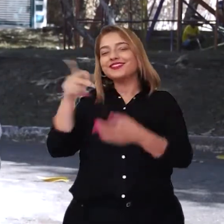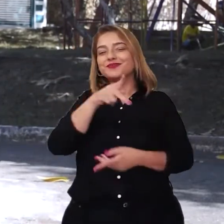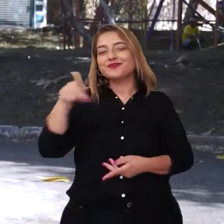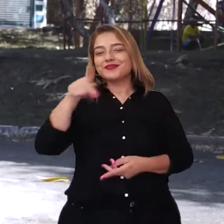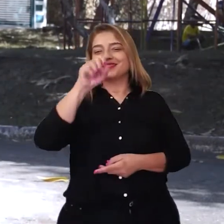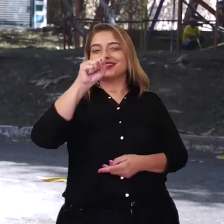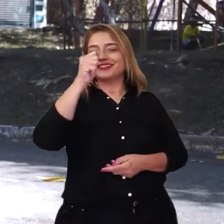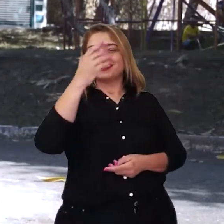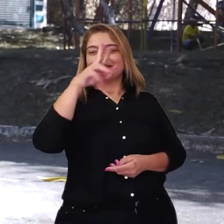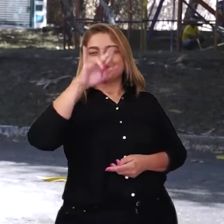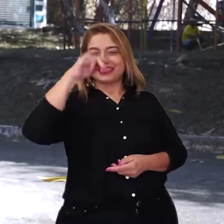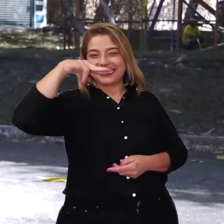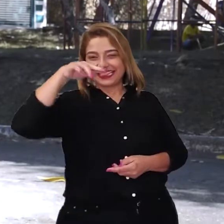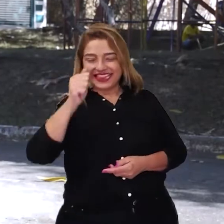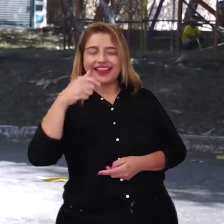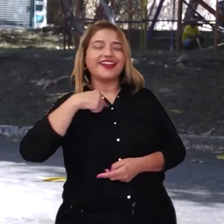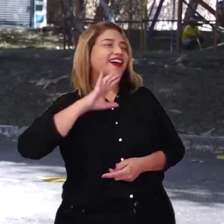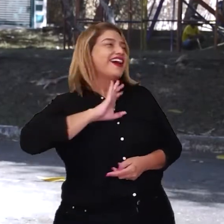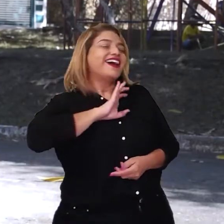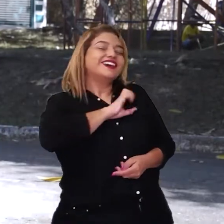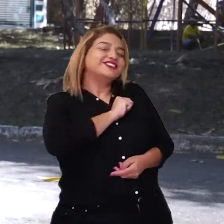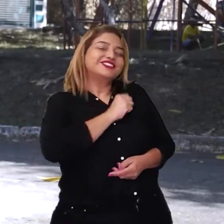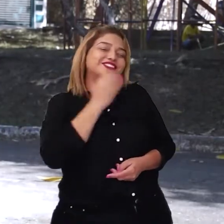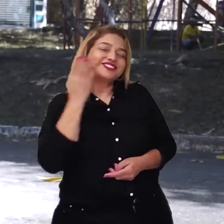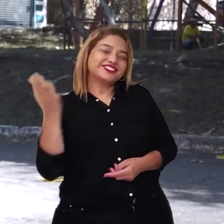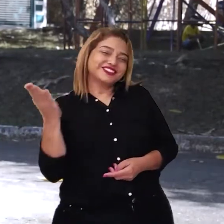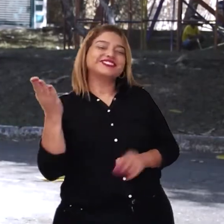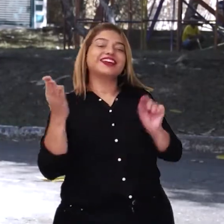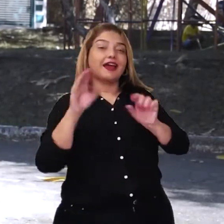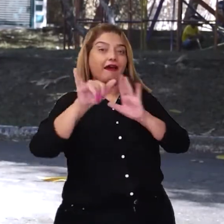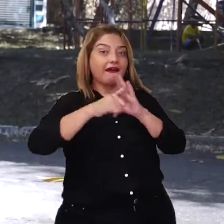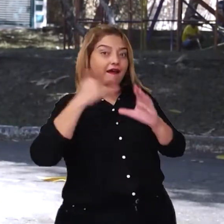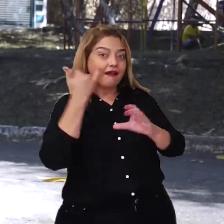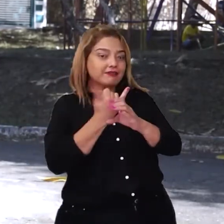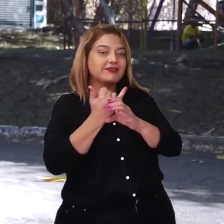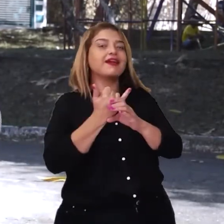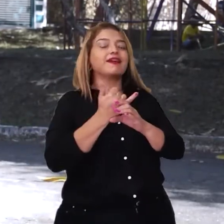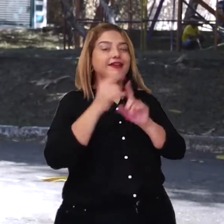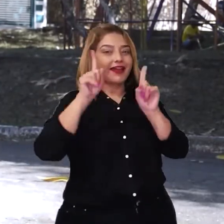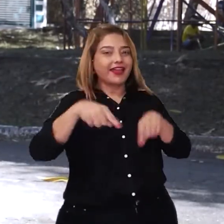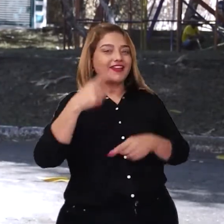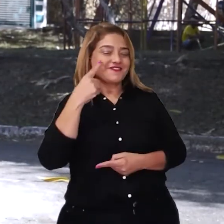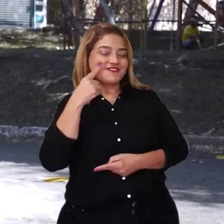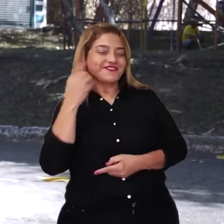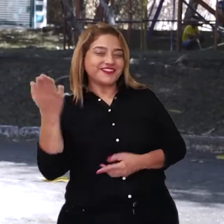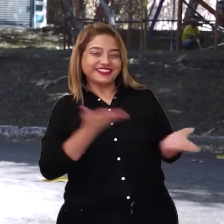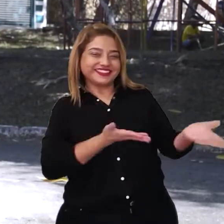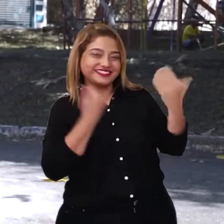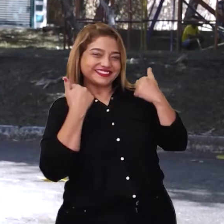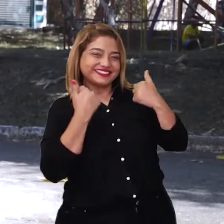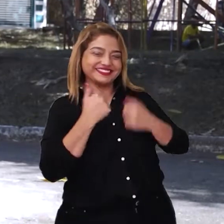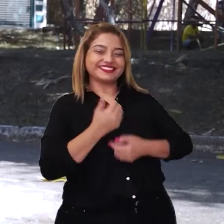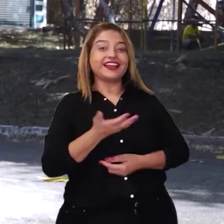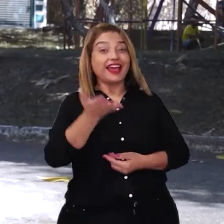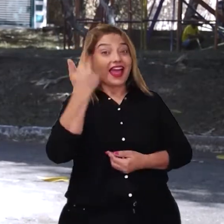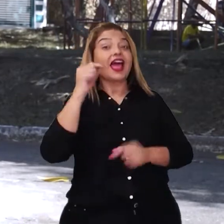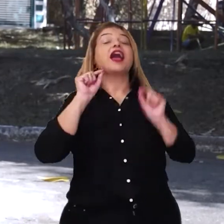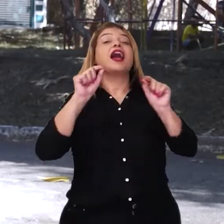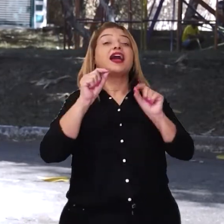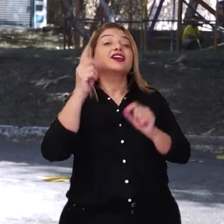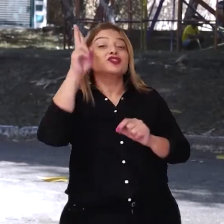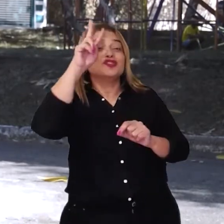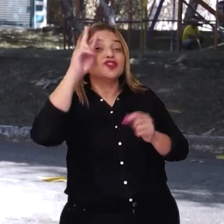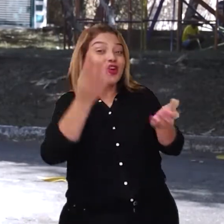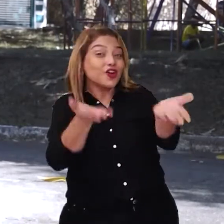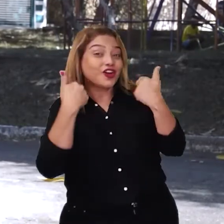professora Sabrina Cafué. Ah, eu adoro a Sabrina e o canal delas, as Cafués. Vamos lá, Beto? Vamos. Cafué,